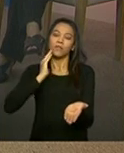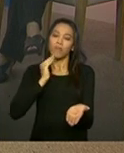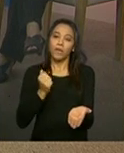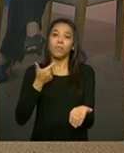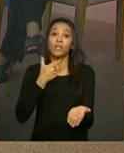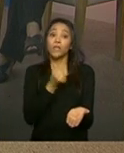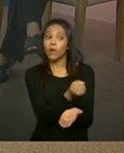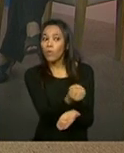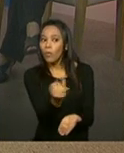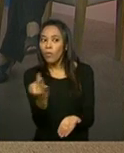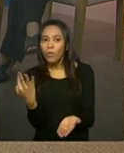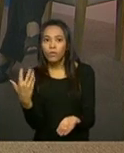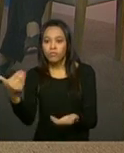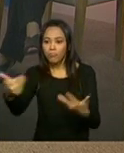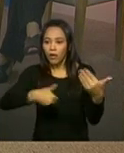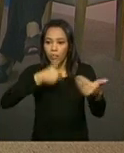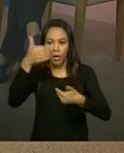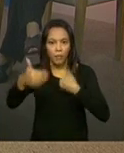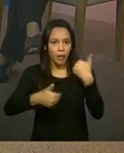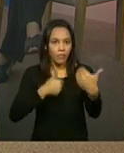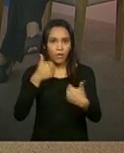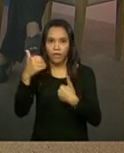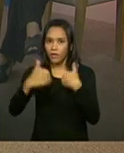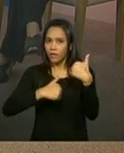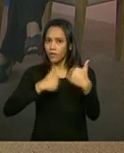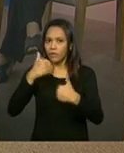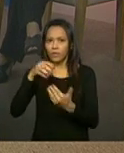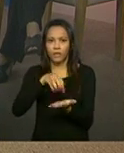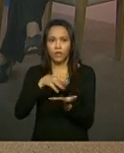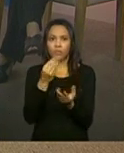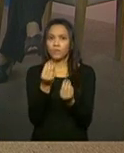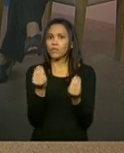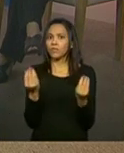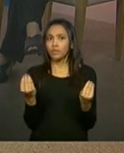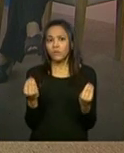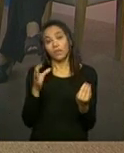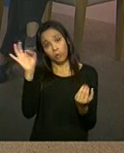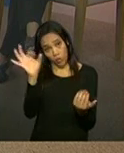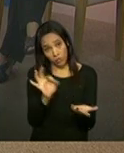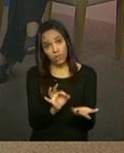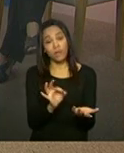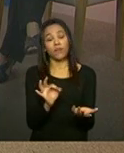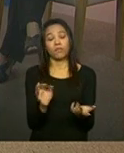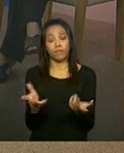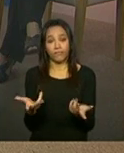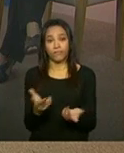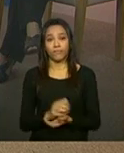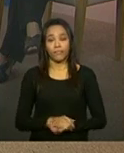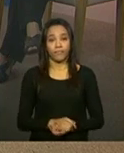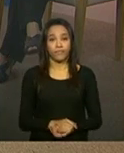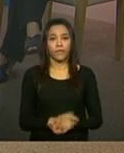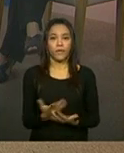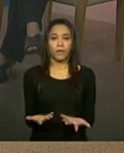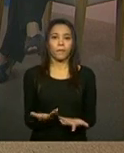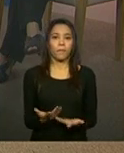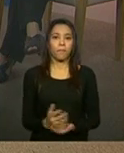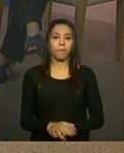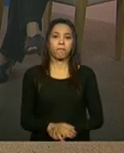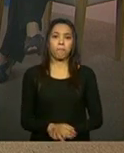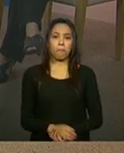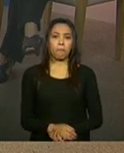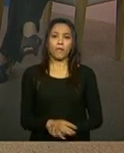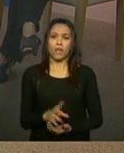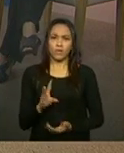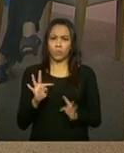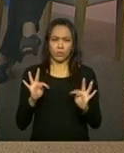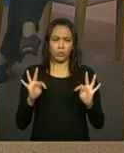número de atendimento seja um percentual desse número de famílias referenciadas. Então, não. Ele não vai estar